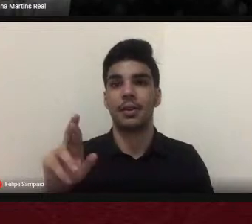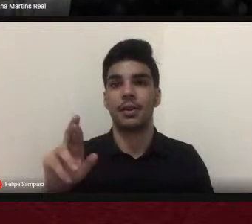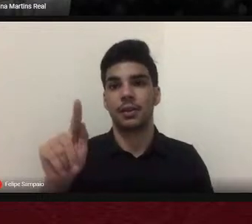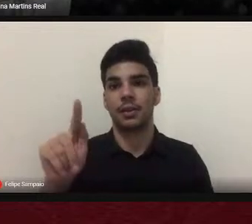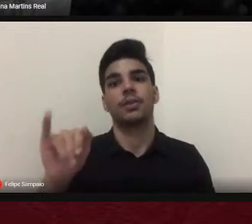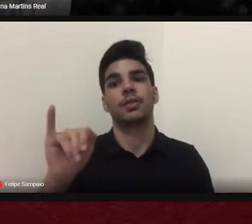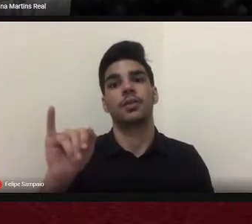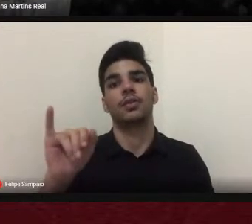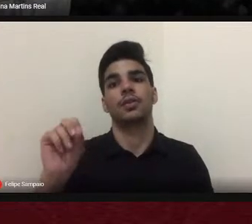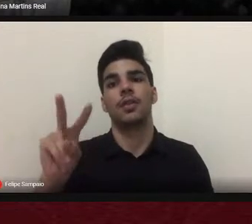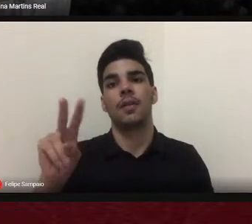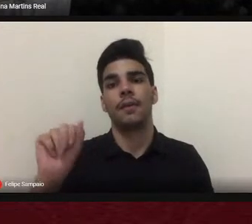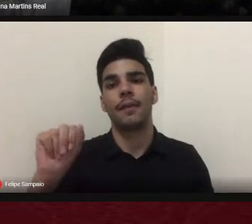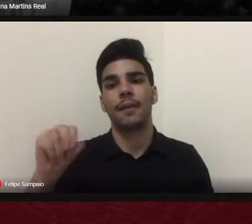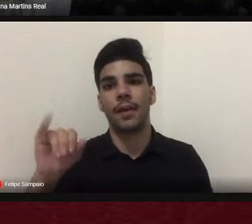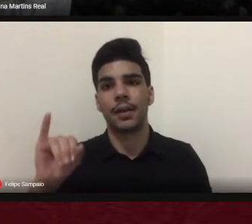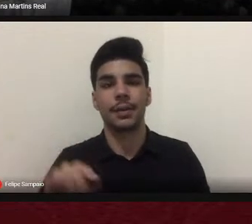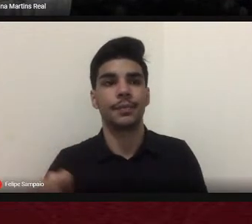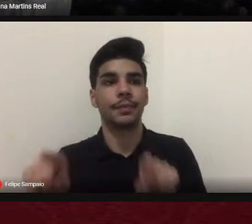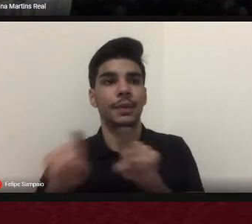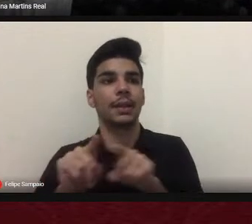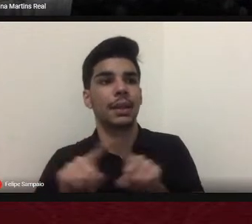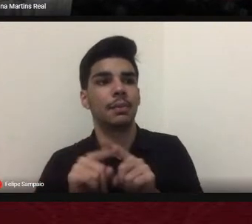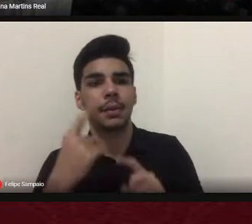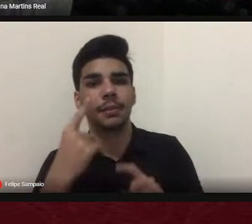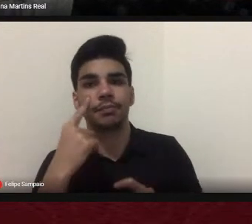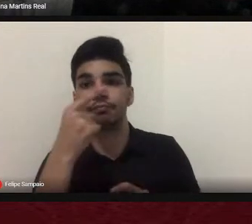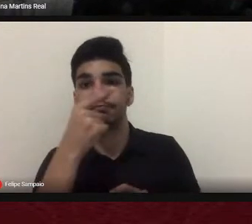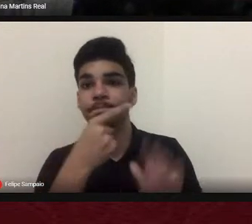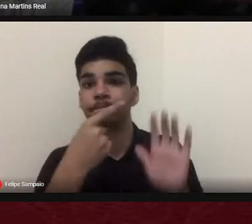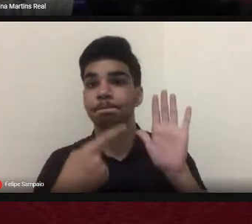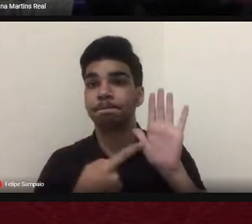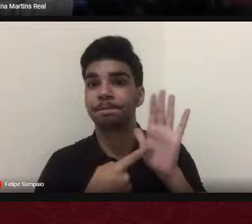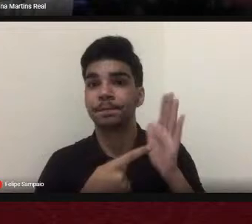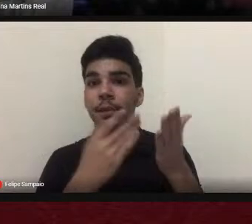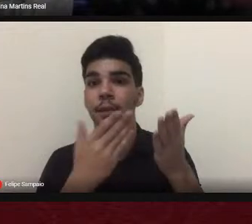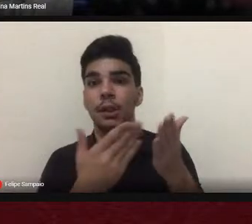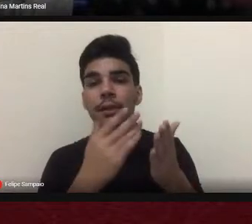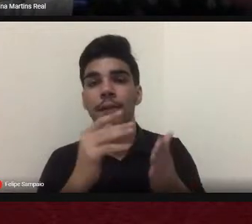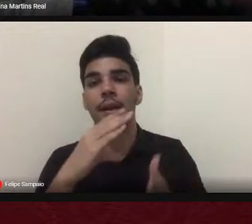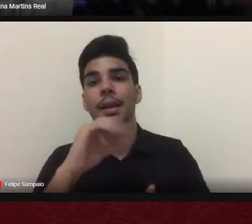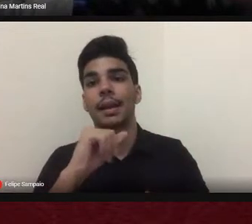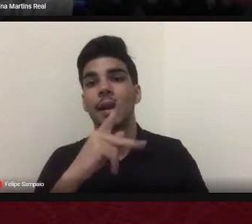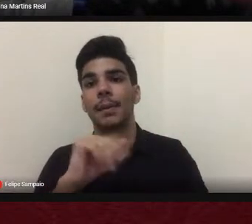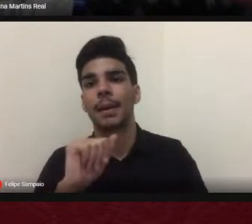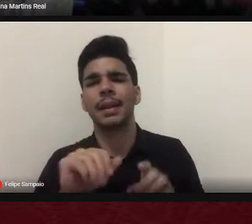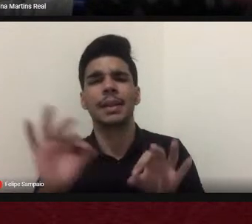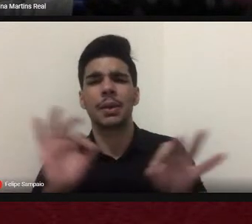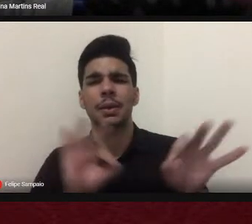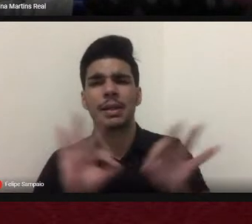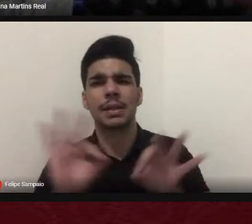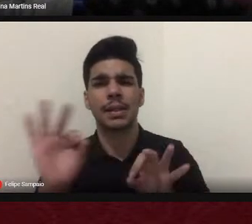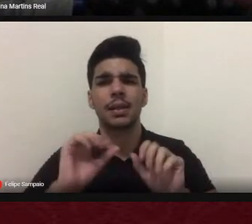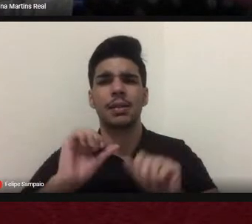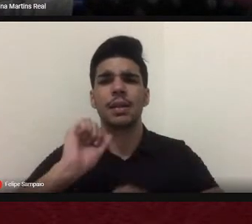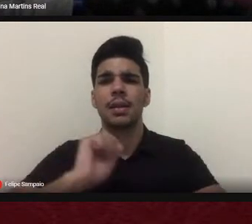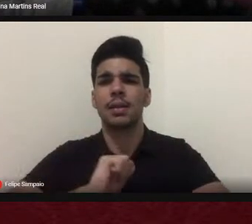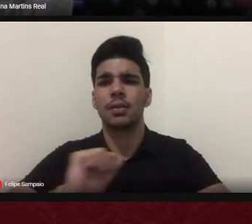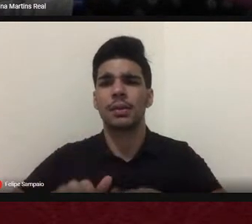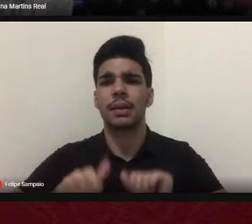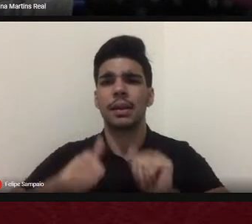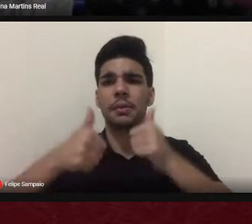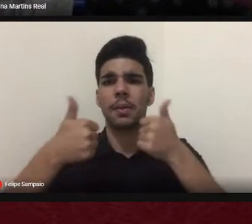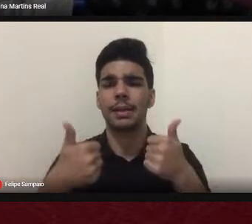Acho que, além da capa, da organização, da qualidade que o